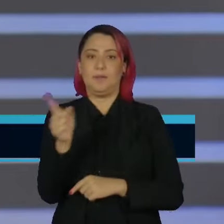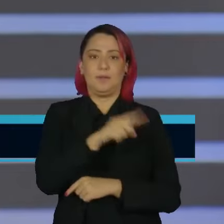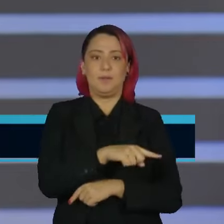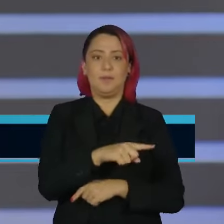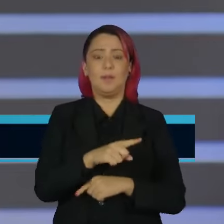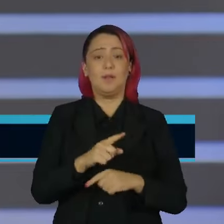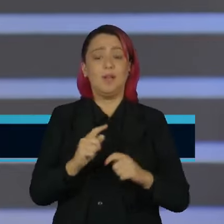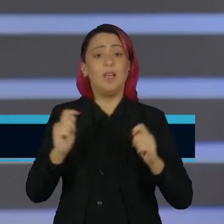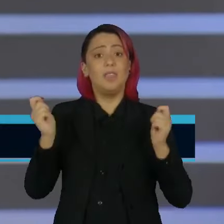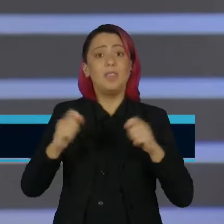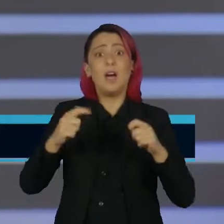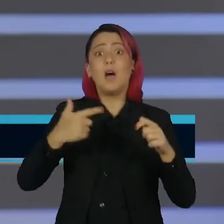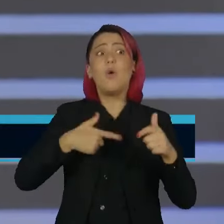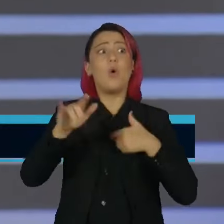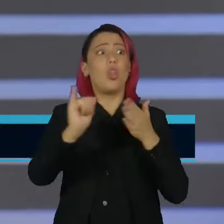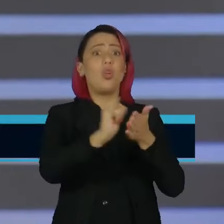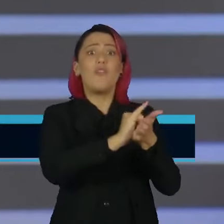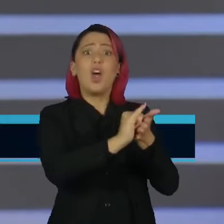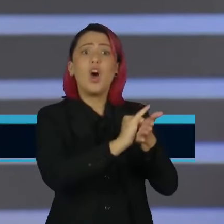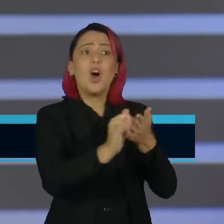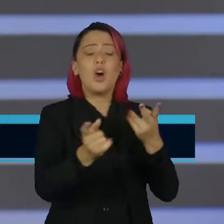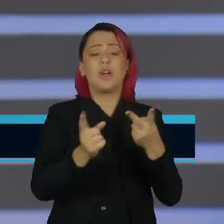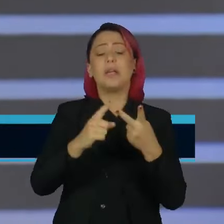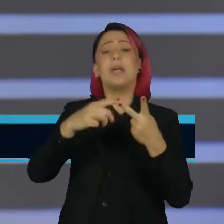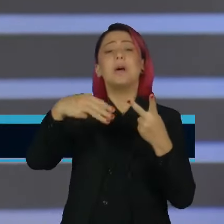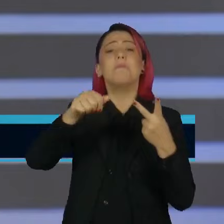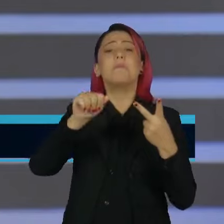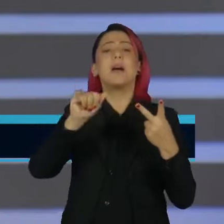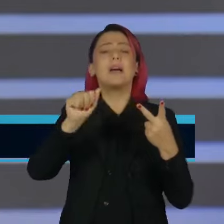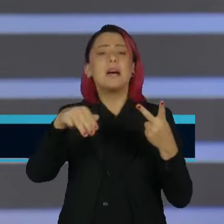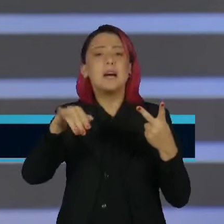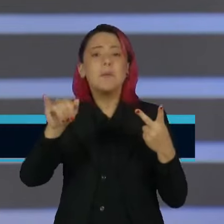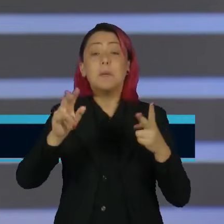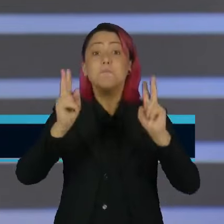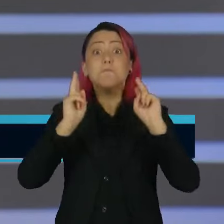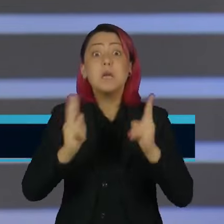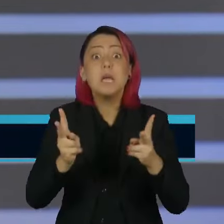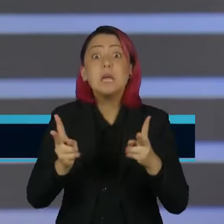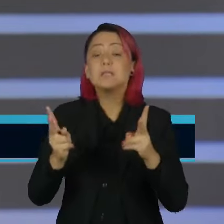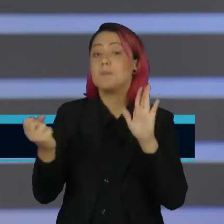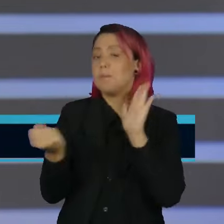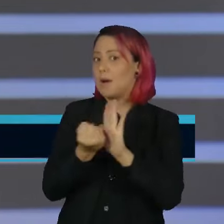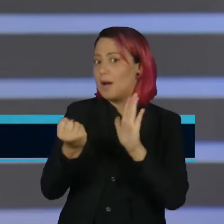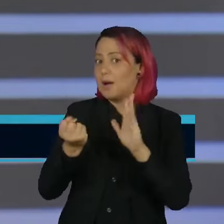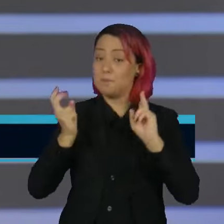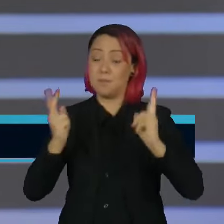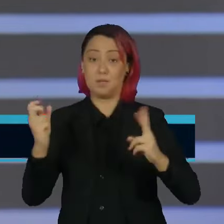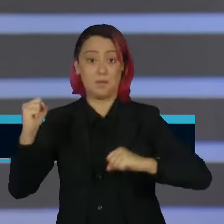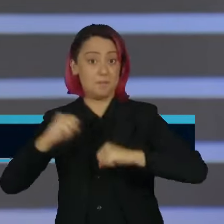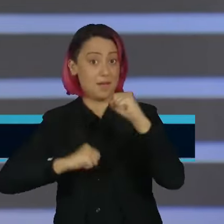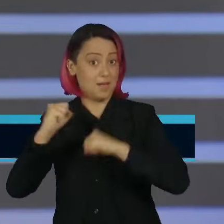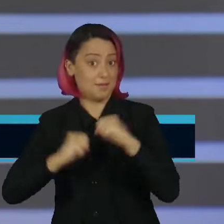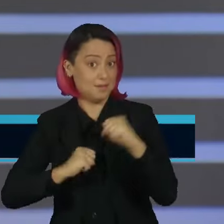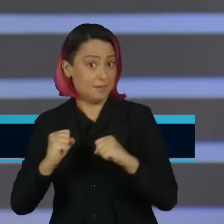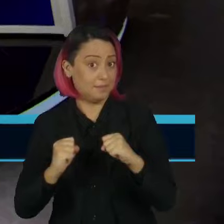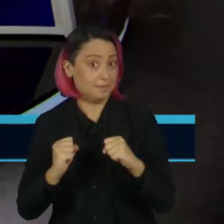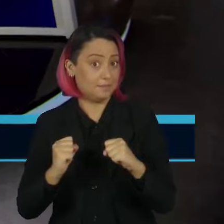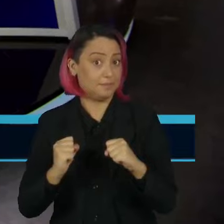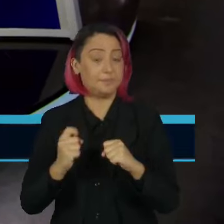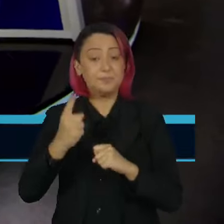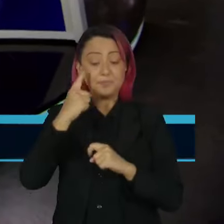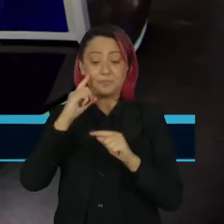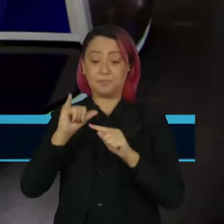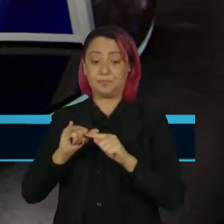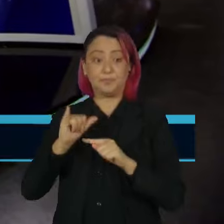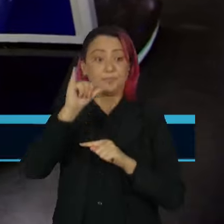Miami, para Nova Iorque, então é o mesmo avião da mesma companhia que faz um período de ida a Nova Iorque e São